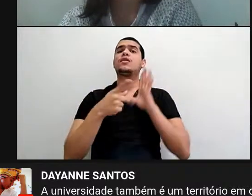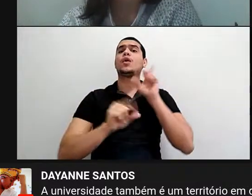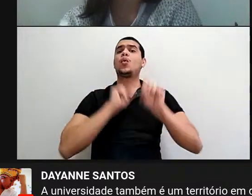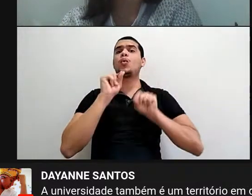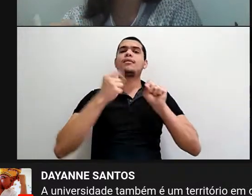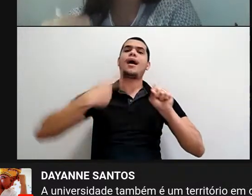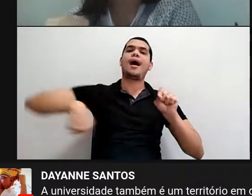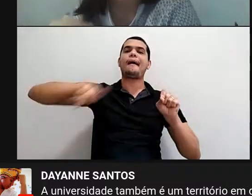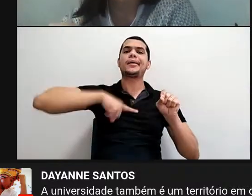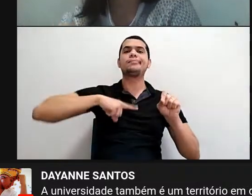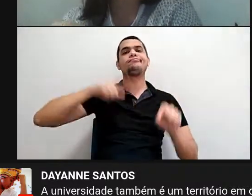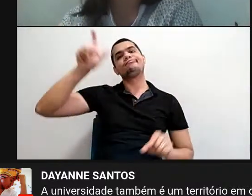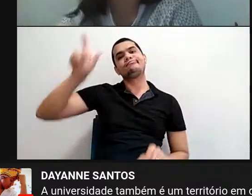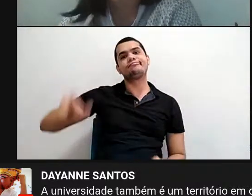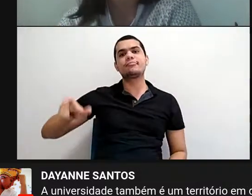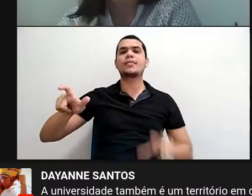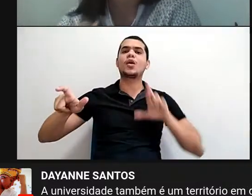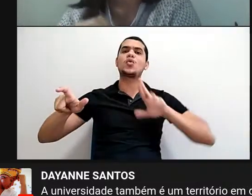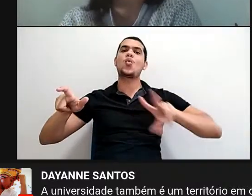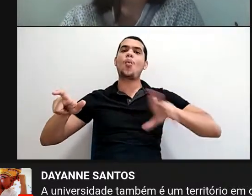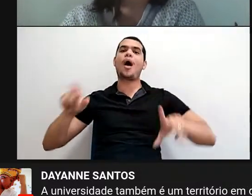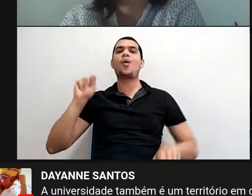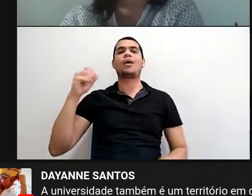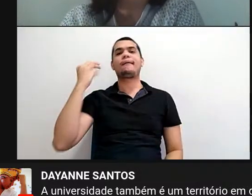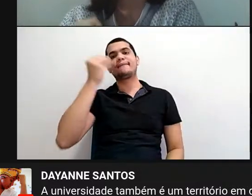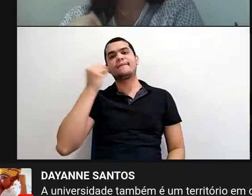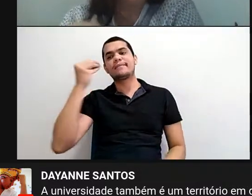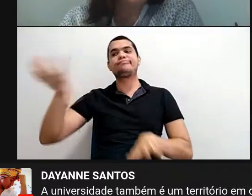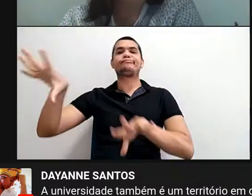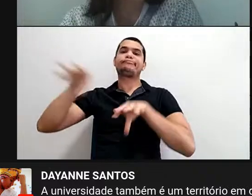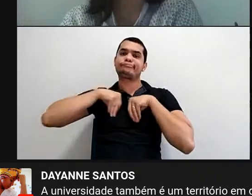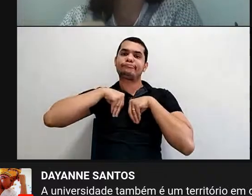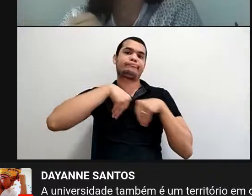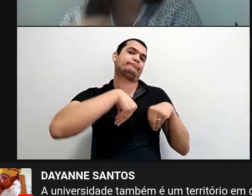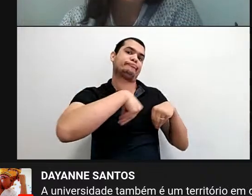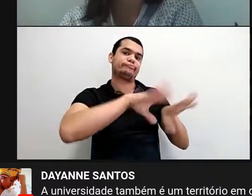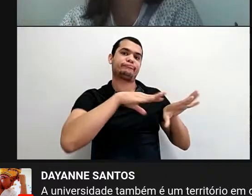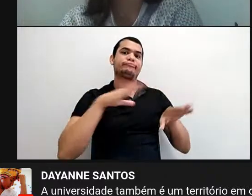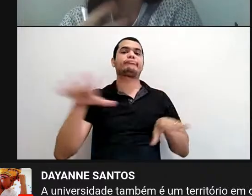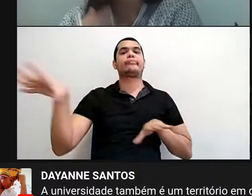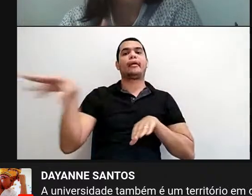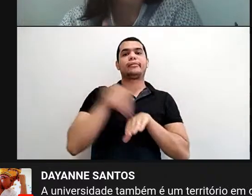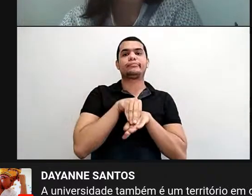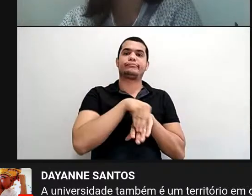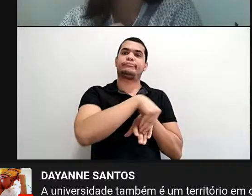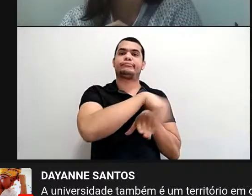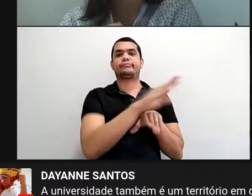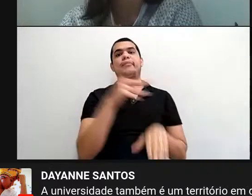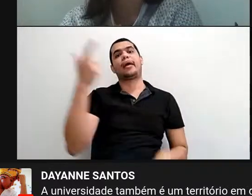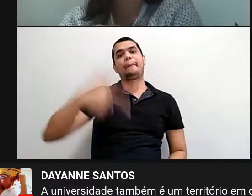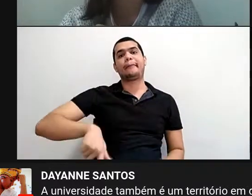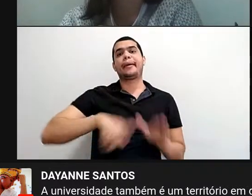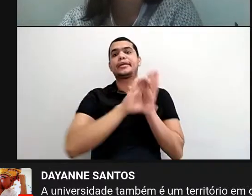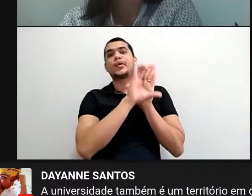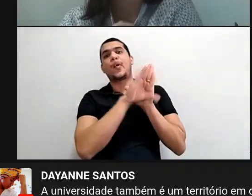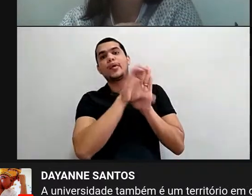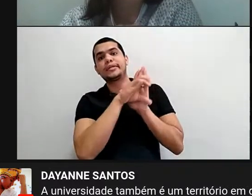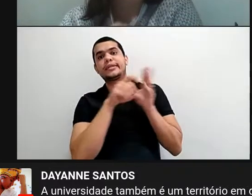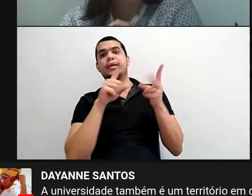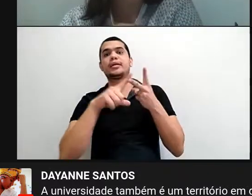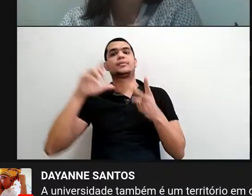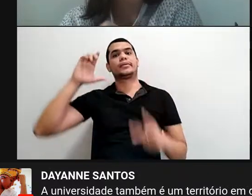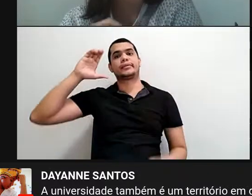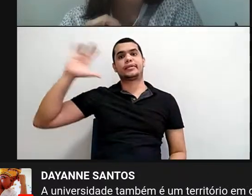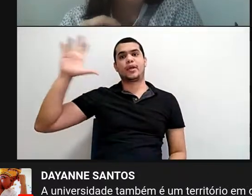tem alguém ali que não vai só se contentar em repetir conceitos, né, teorias, né,